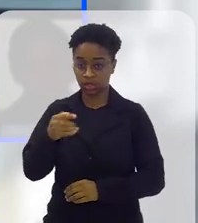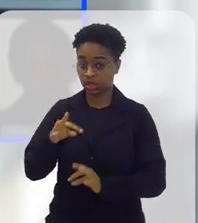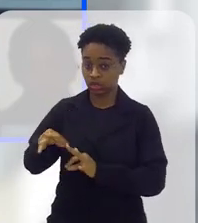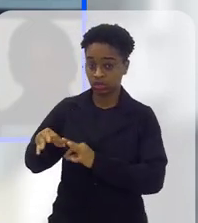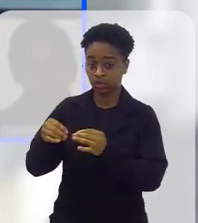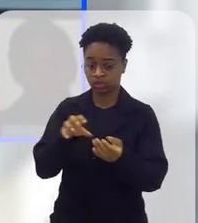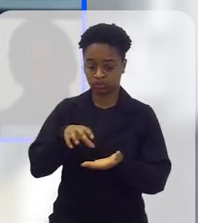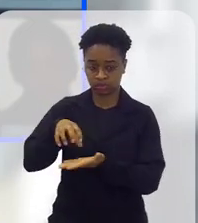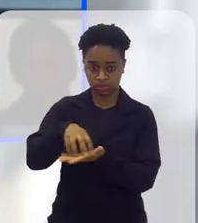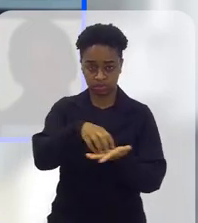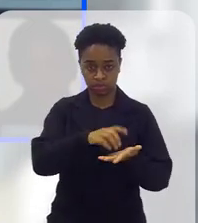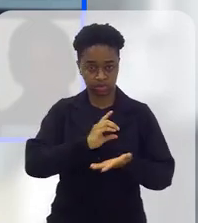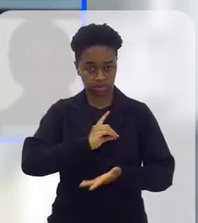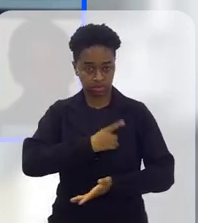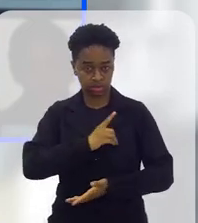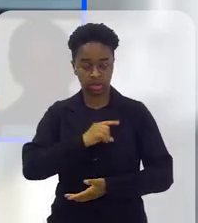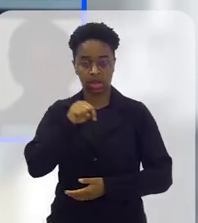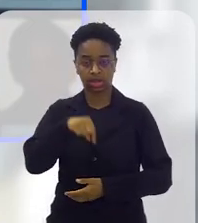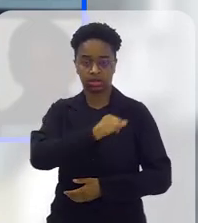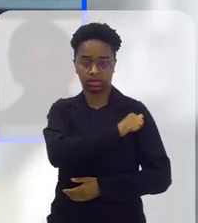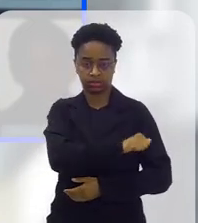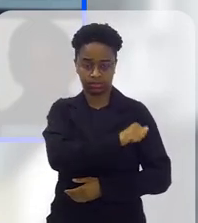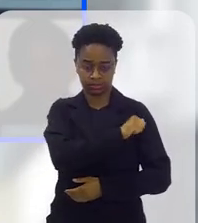todas as delegacias do nosso estado